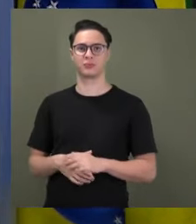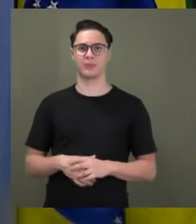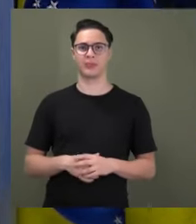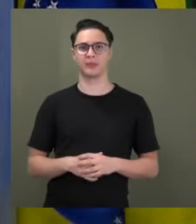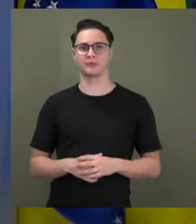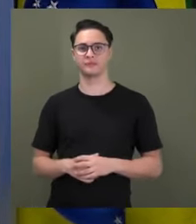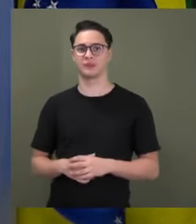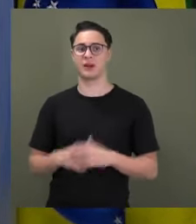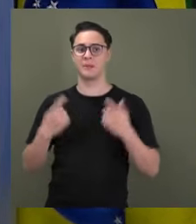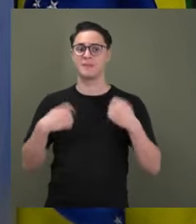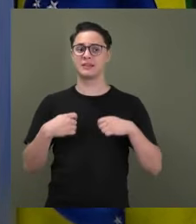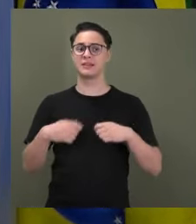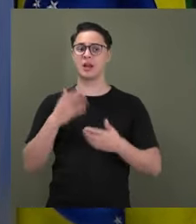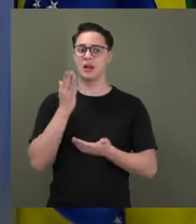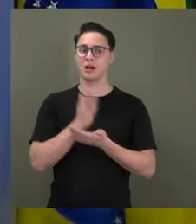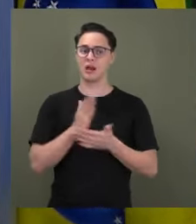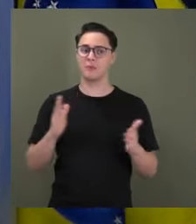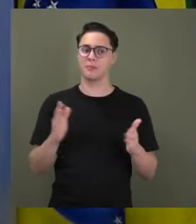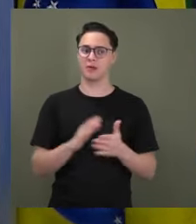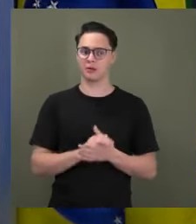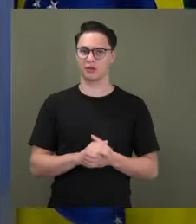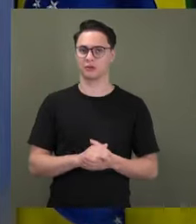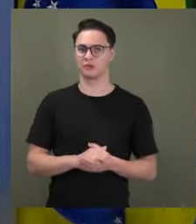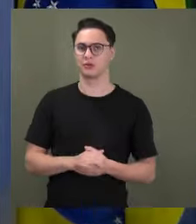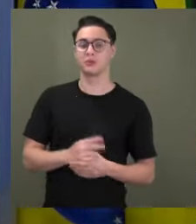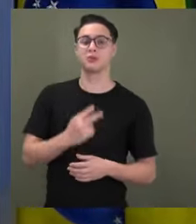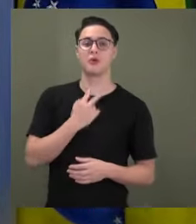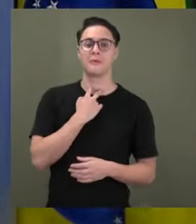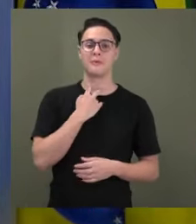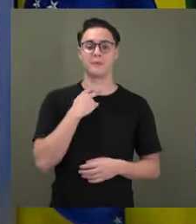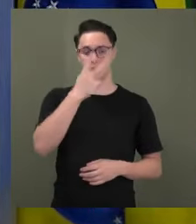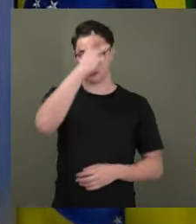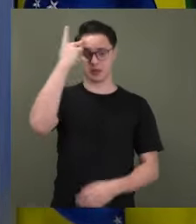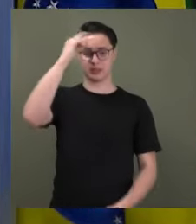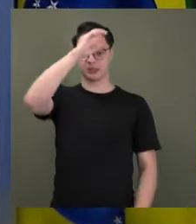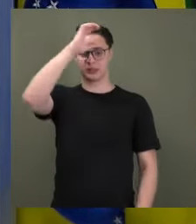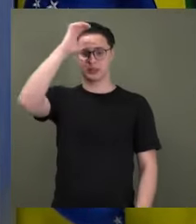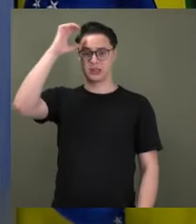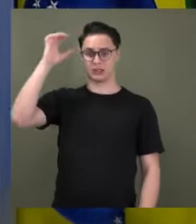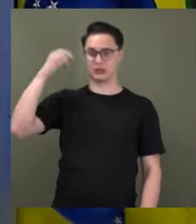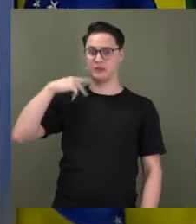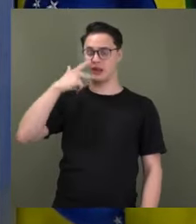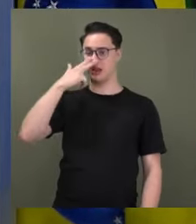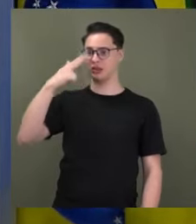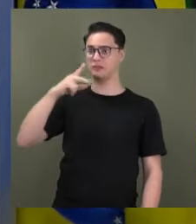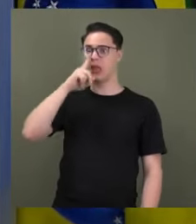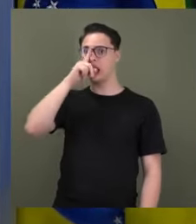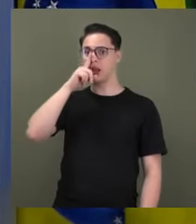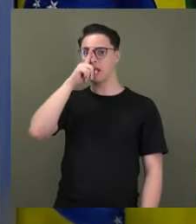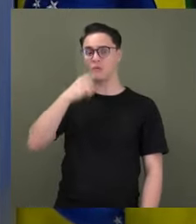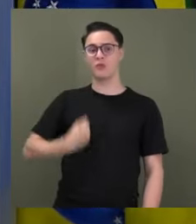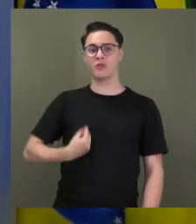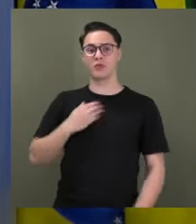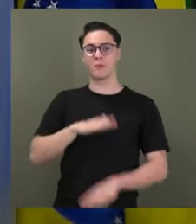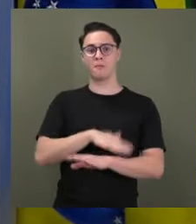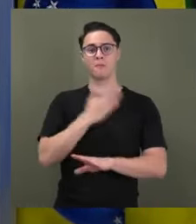Isso tinha que acabar. Não pode um cidadão estar com a espada na cabeça o tempo todo. Está errado.